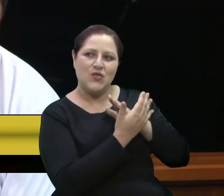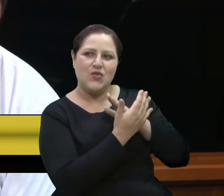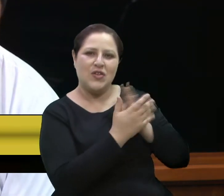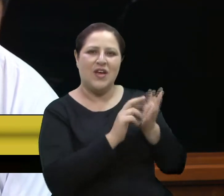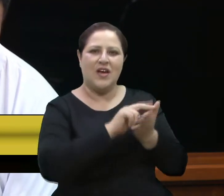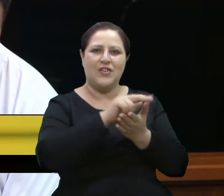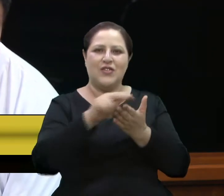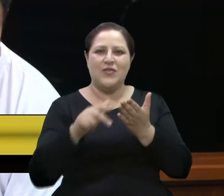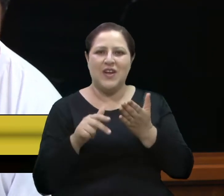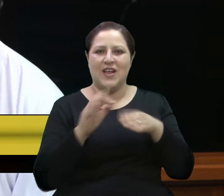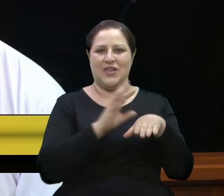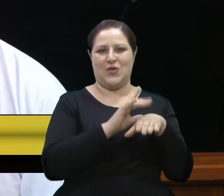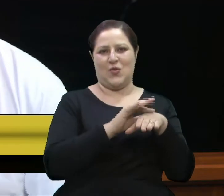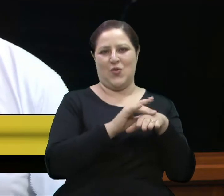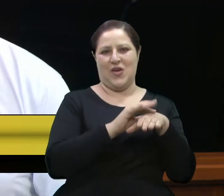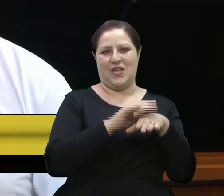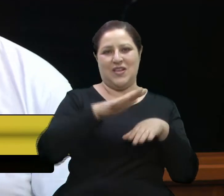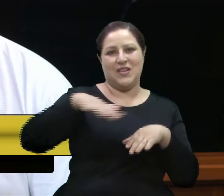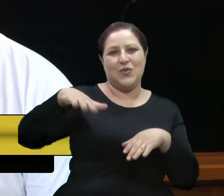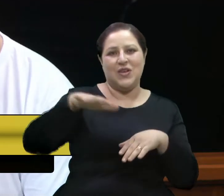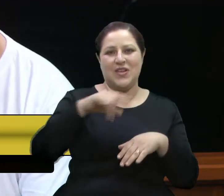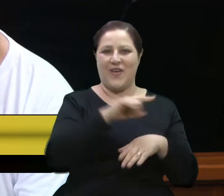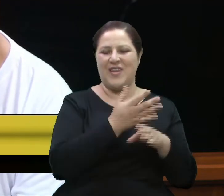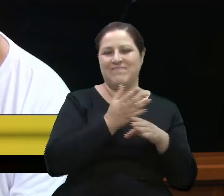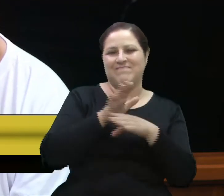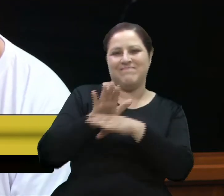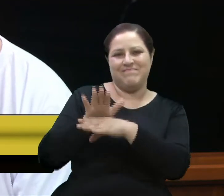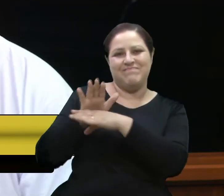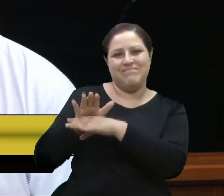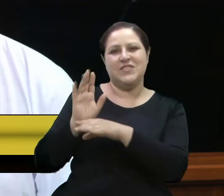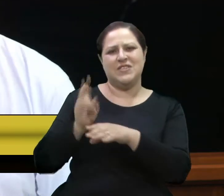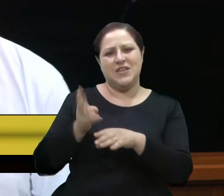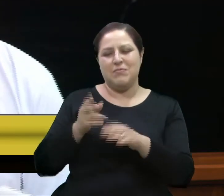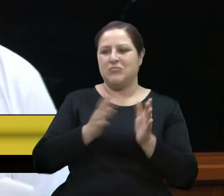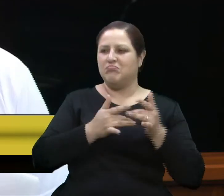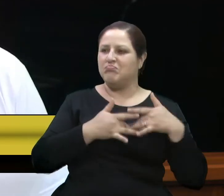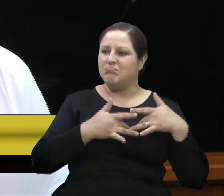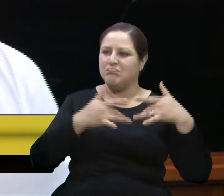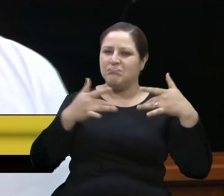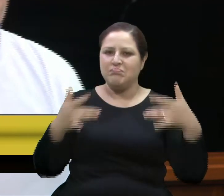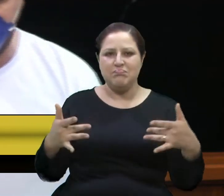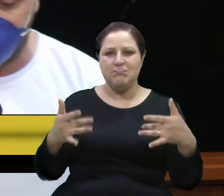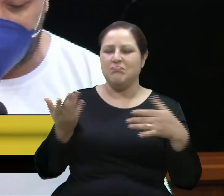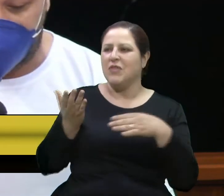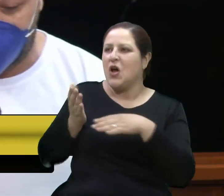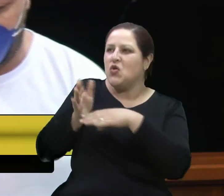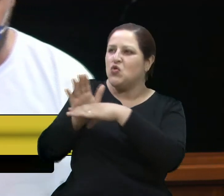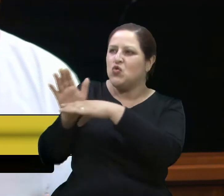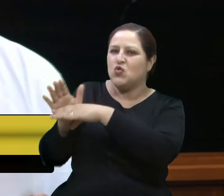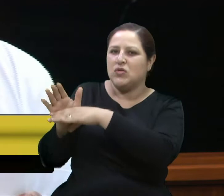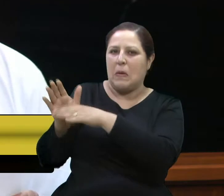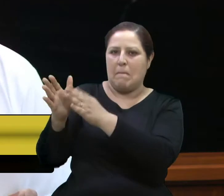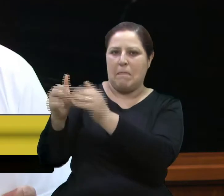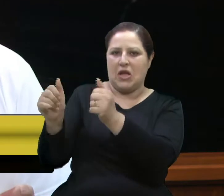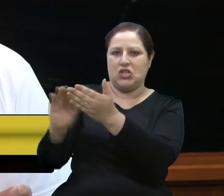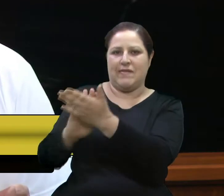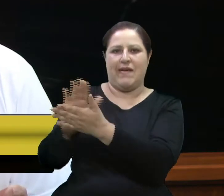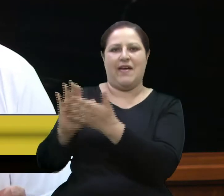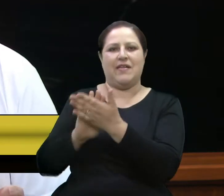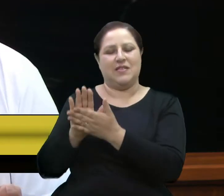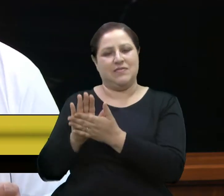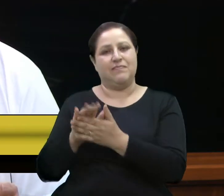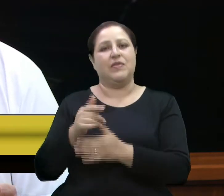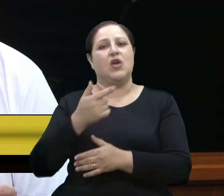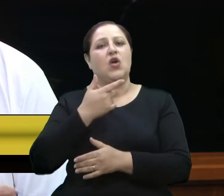diferentes enfermidades e situações. Prestativa, sempre estendia a mão, sem pedir nada em troca. O gosto pela música